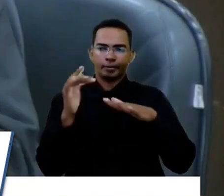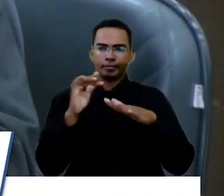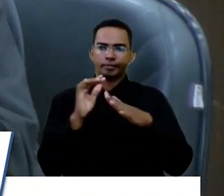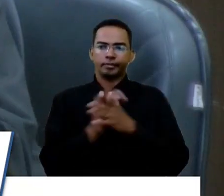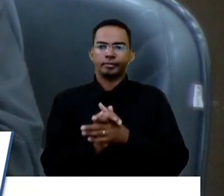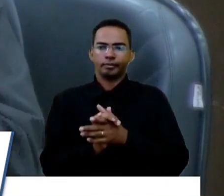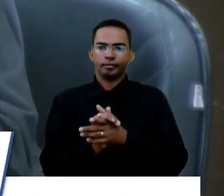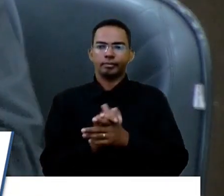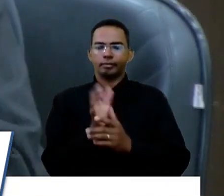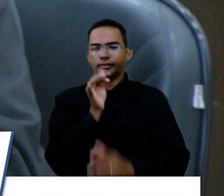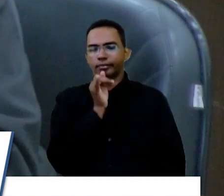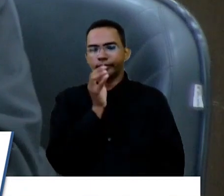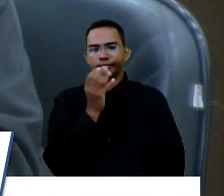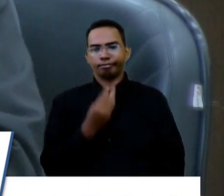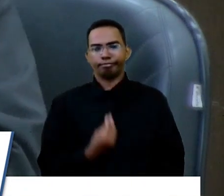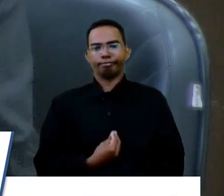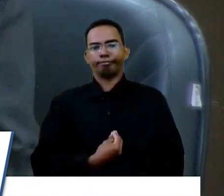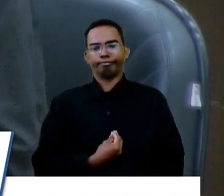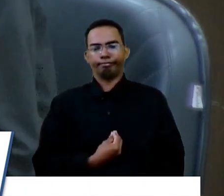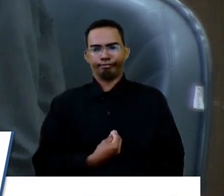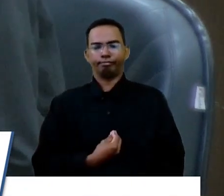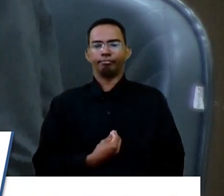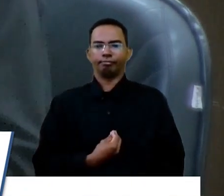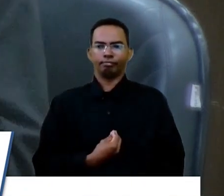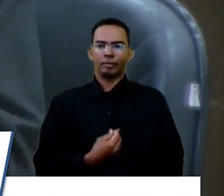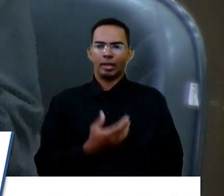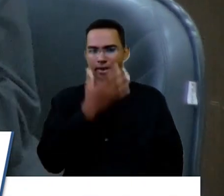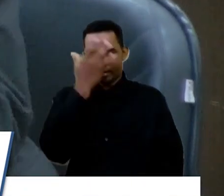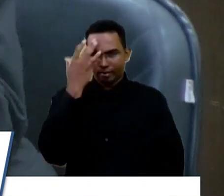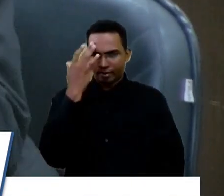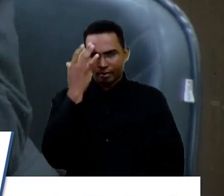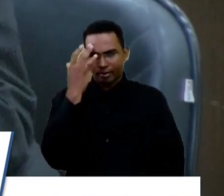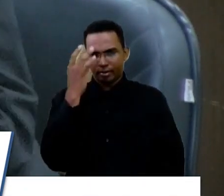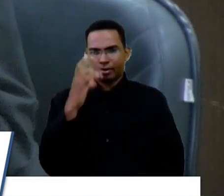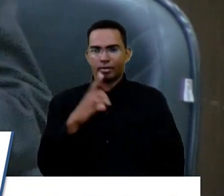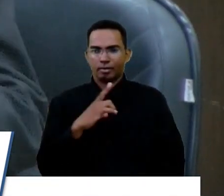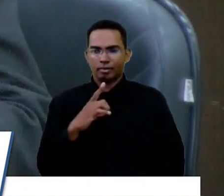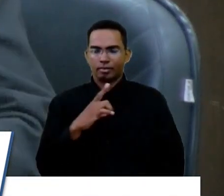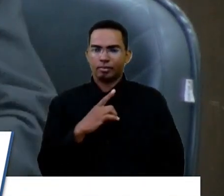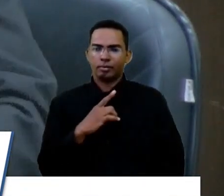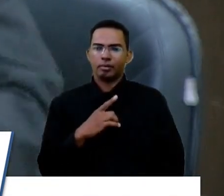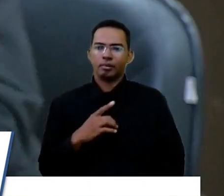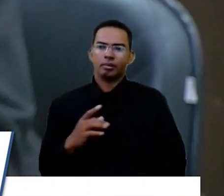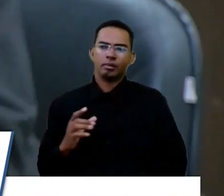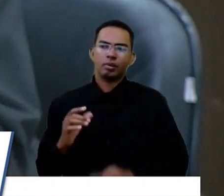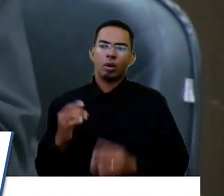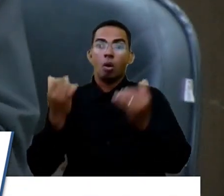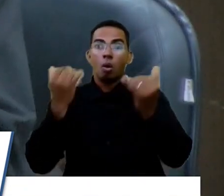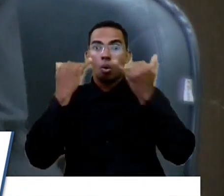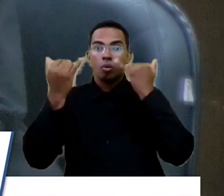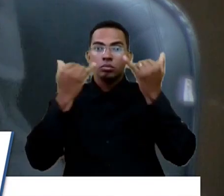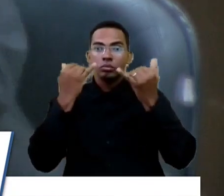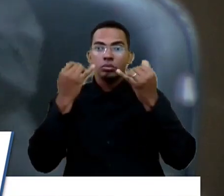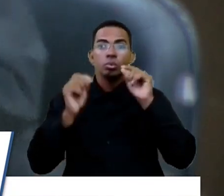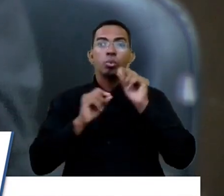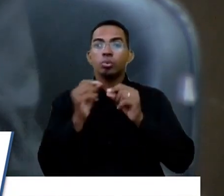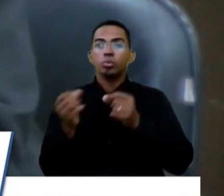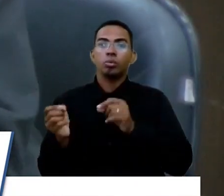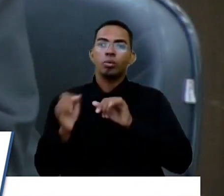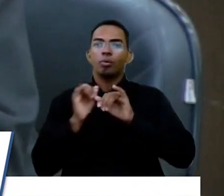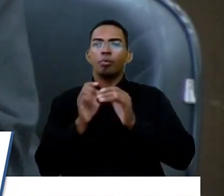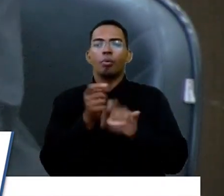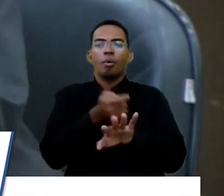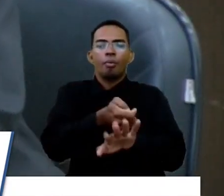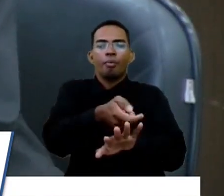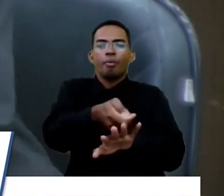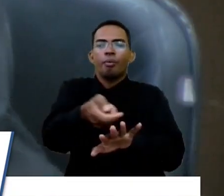lamentável. Uma pessoa que traz, ao invés de trazer informação, traz desinformação